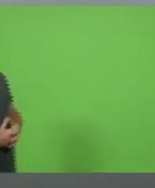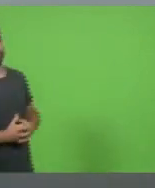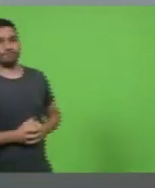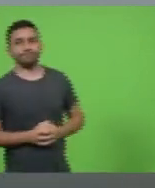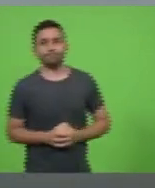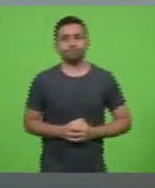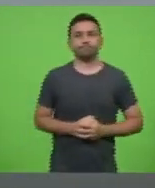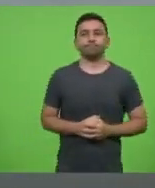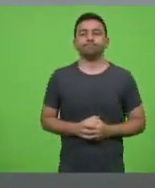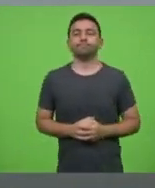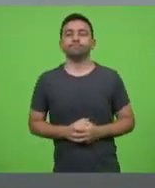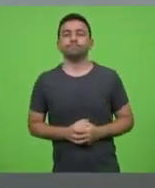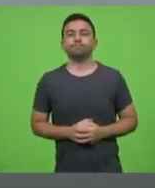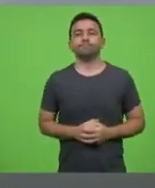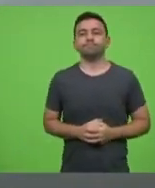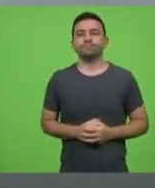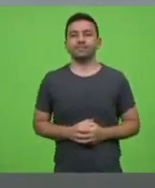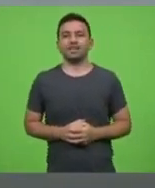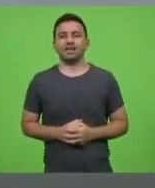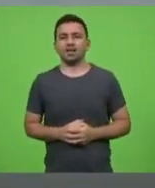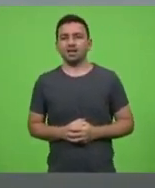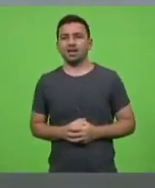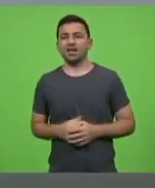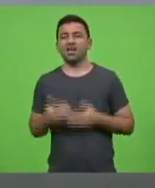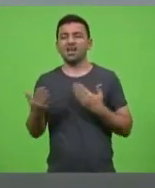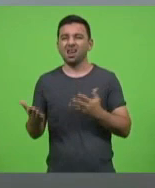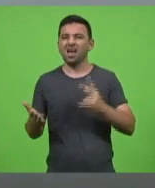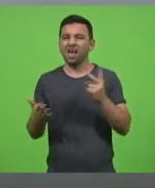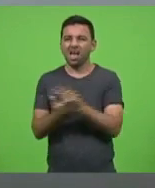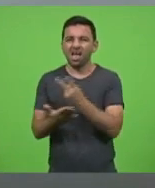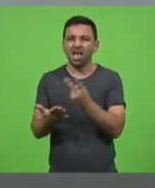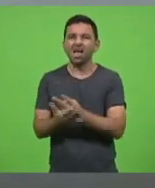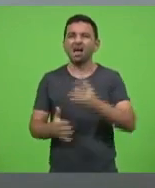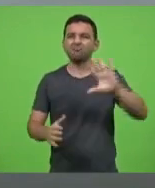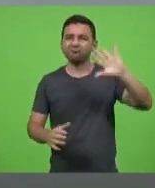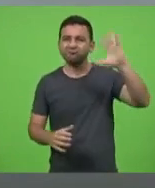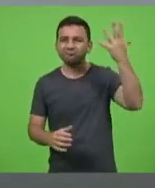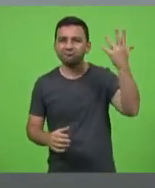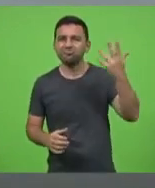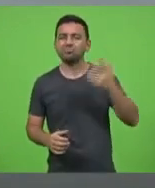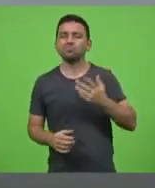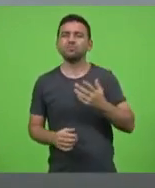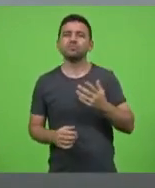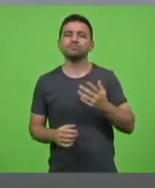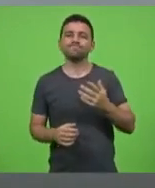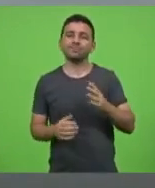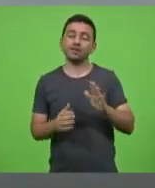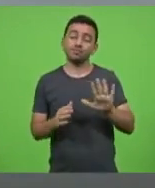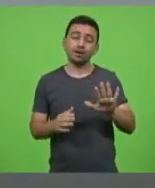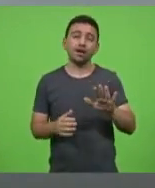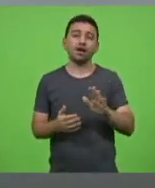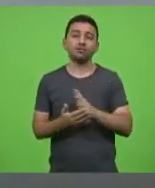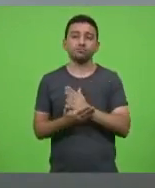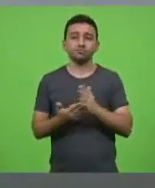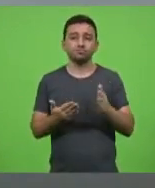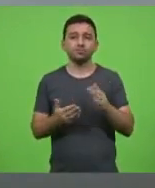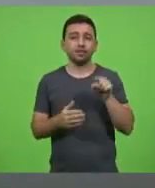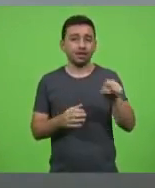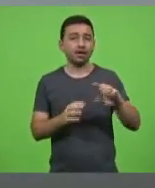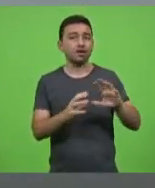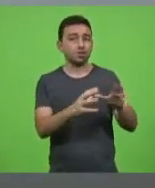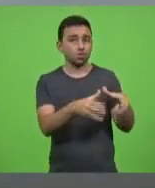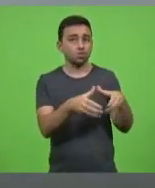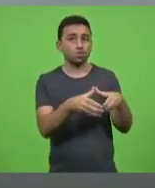erros estão sendo cometidos poucos graças a Deus por uma equipe falando em termos